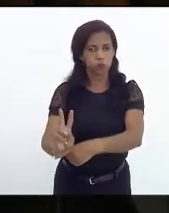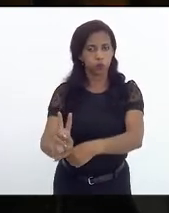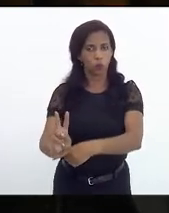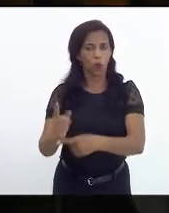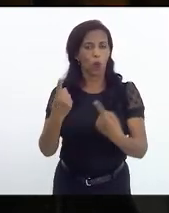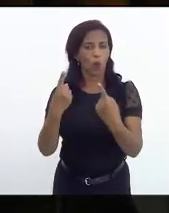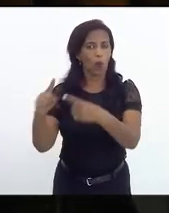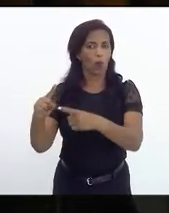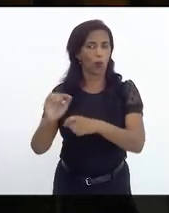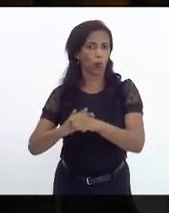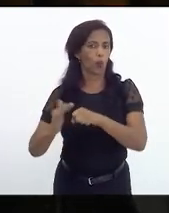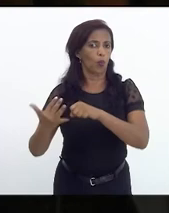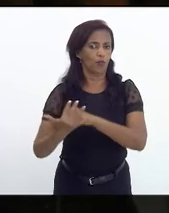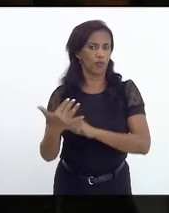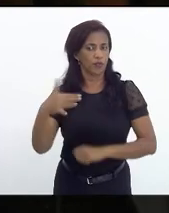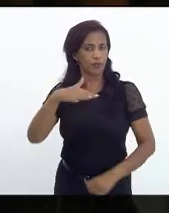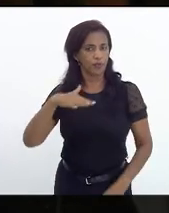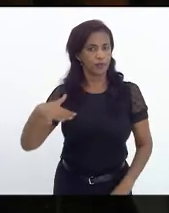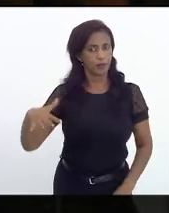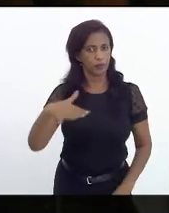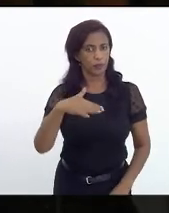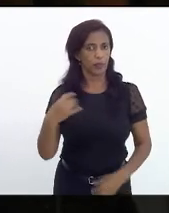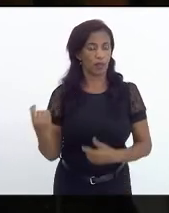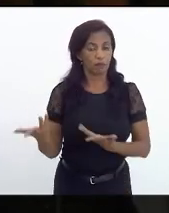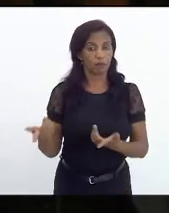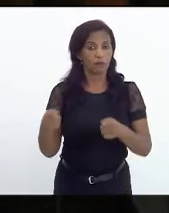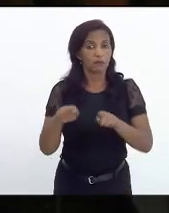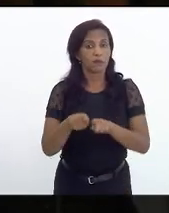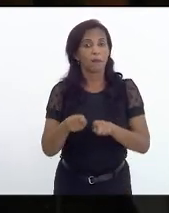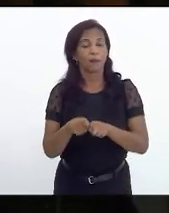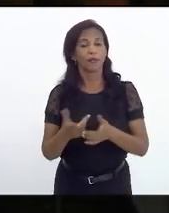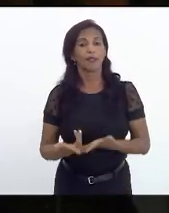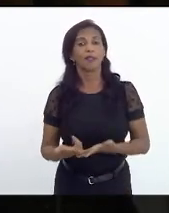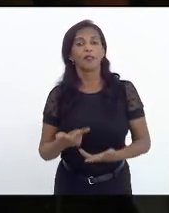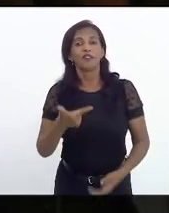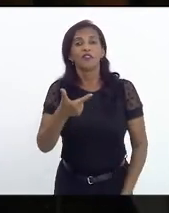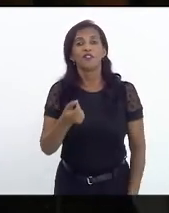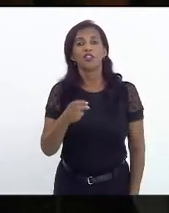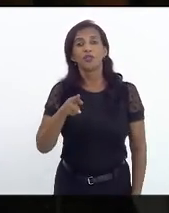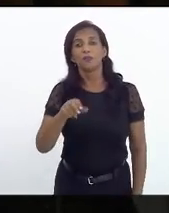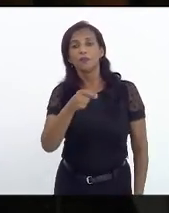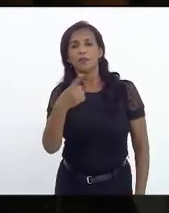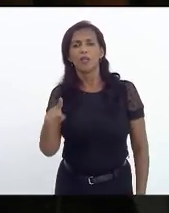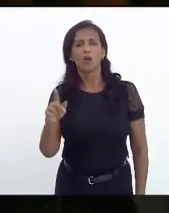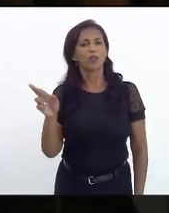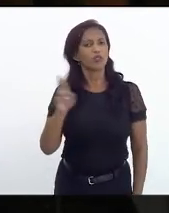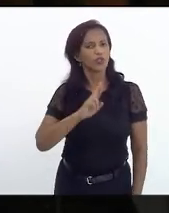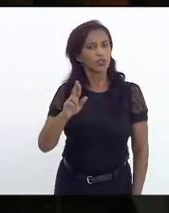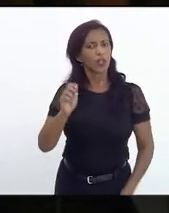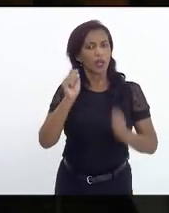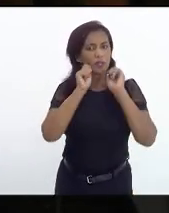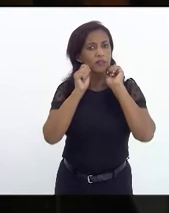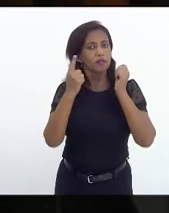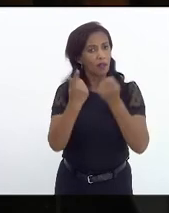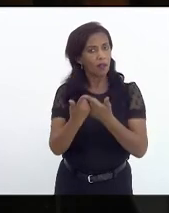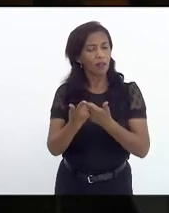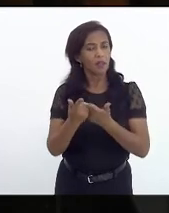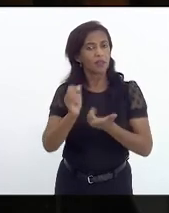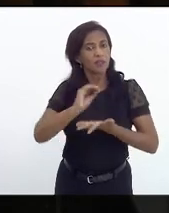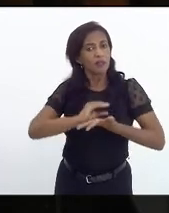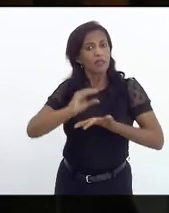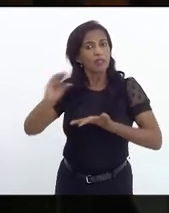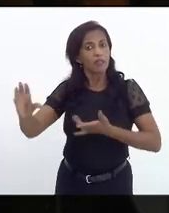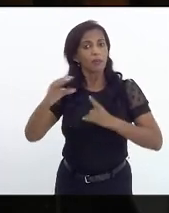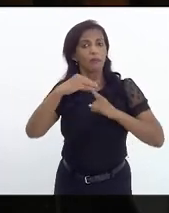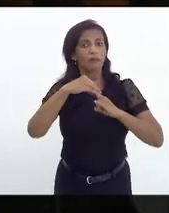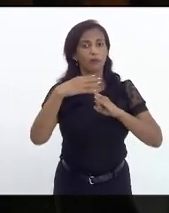nesses territórios, inclusive com uma dotação, deputado Luiz Paulo, de 20 bilhões de reais que a Assembleia transferiu para a